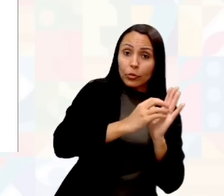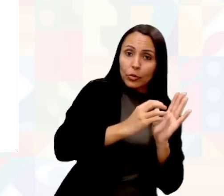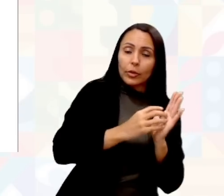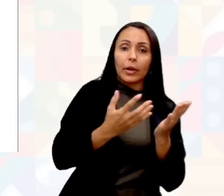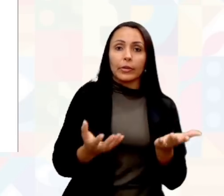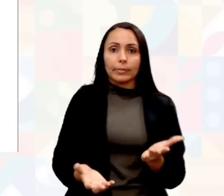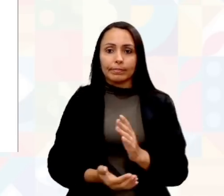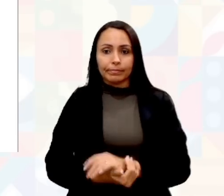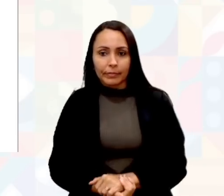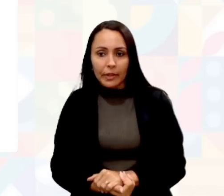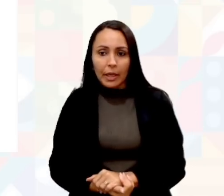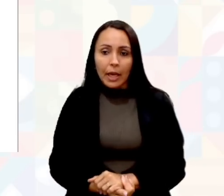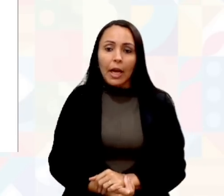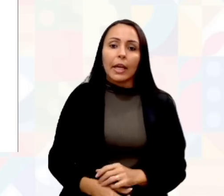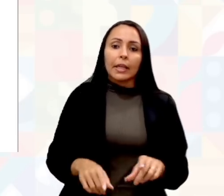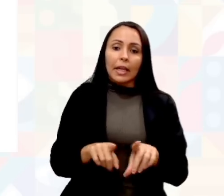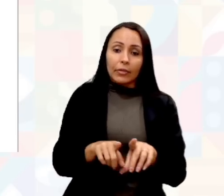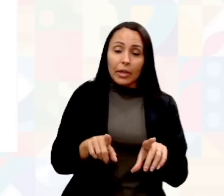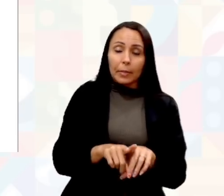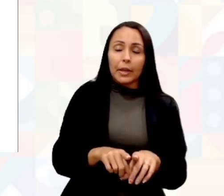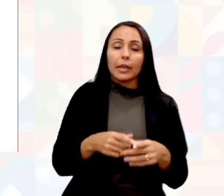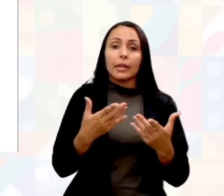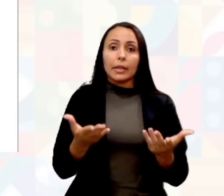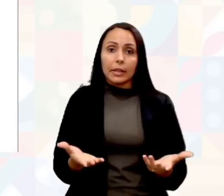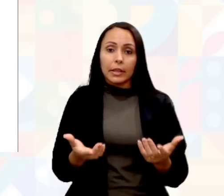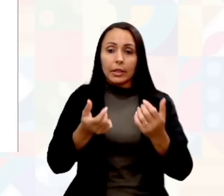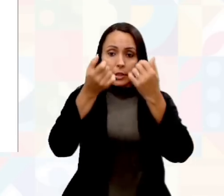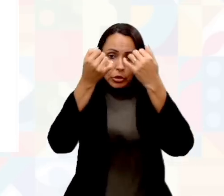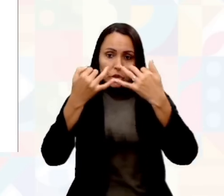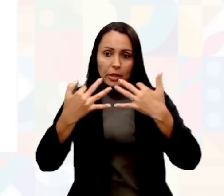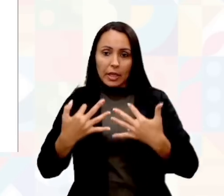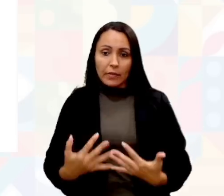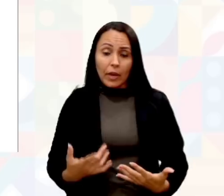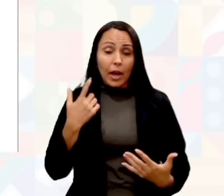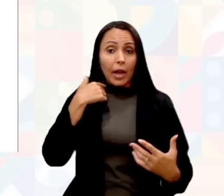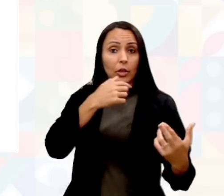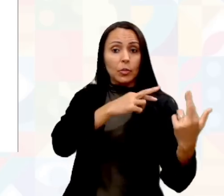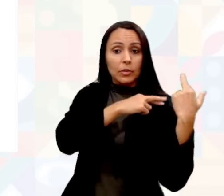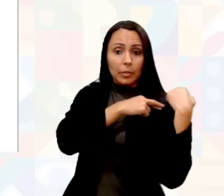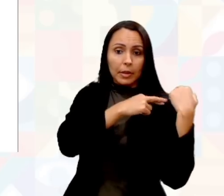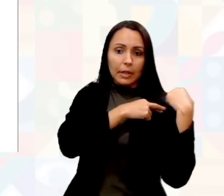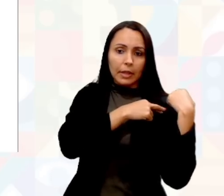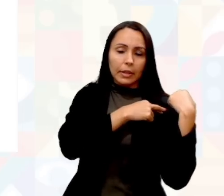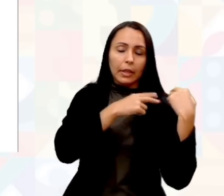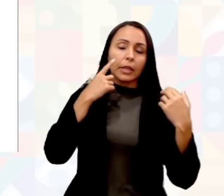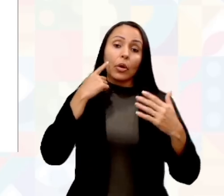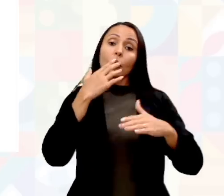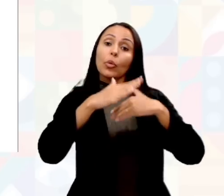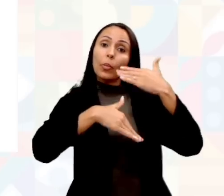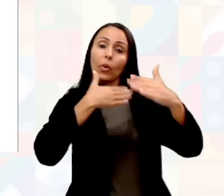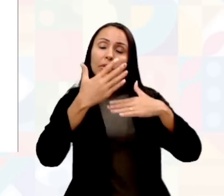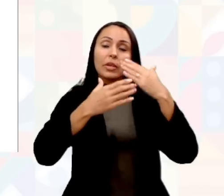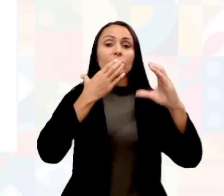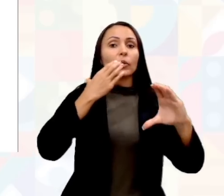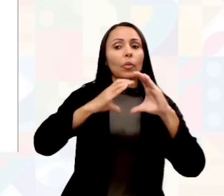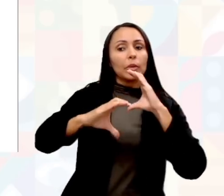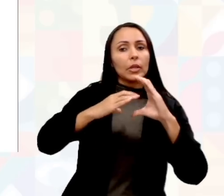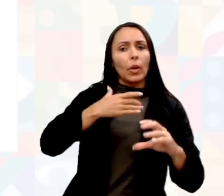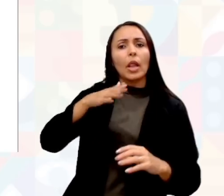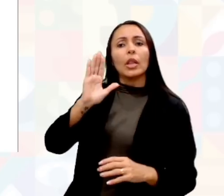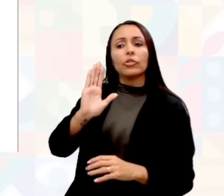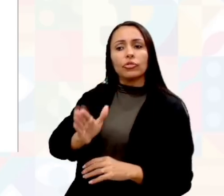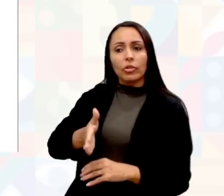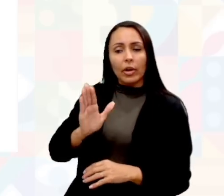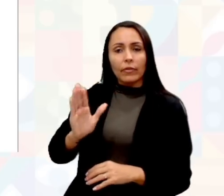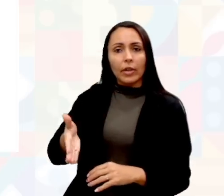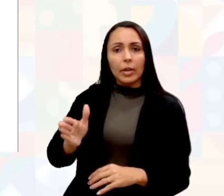que graficamente também descreve a hierarquia e a responsabilidade, só que agora o processo de comunicação, Cris, ele já vem de